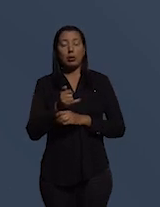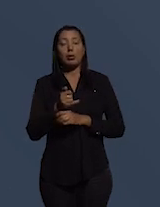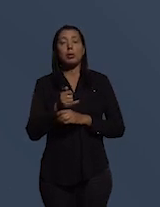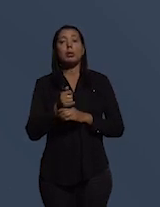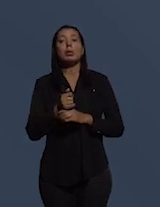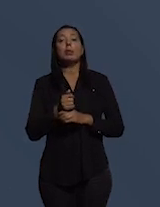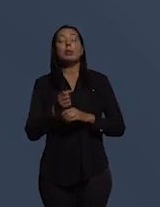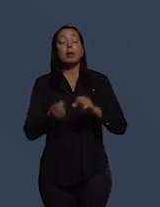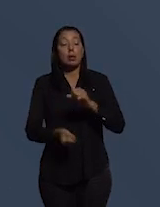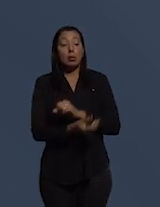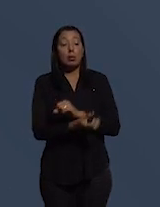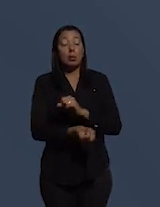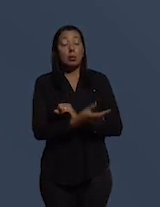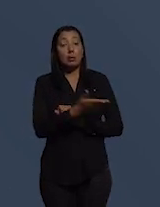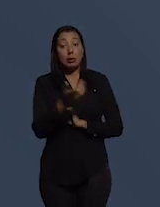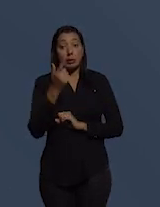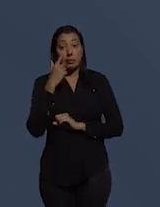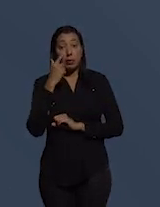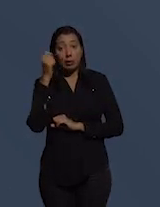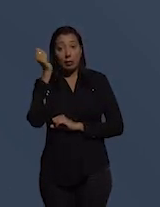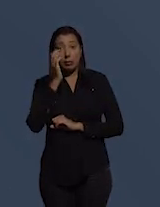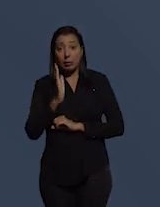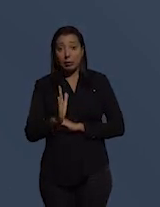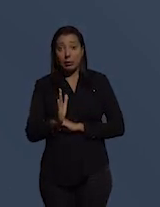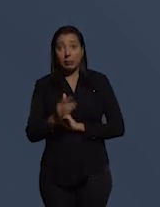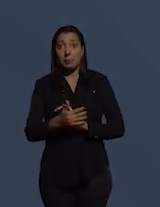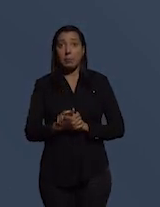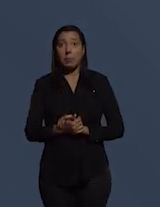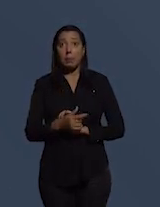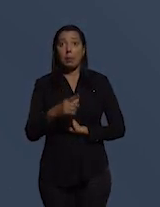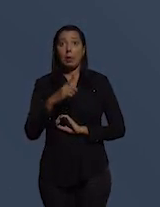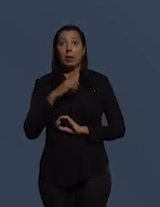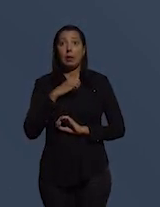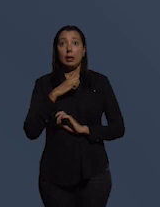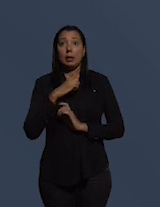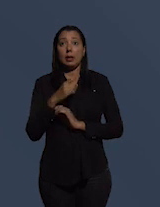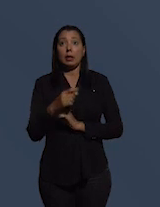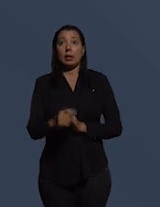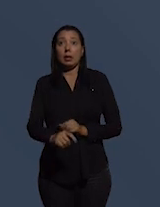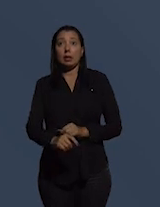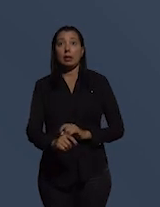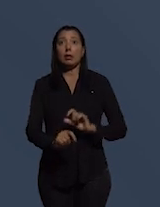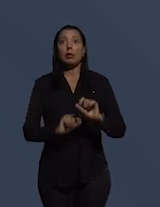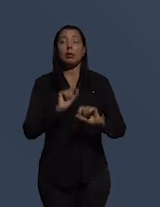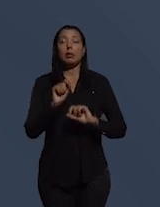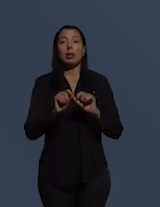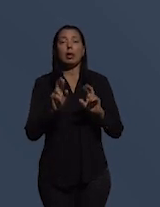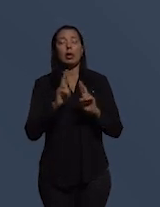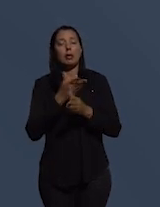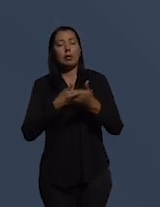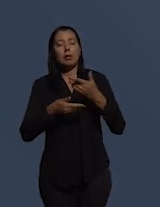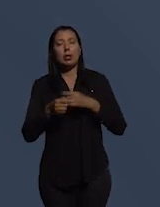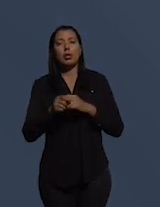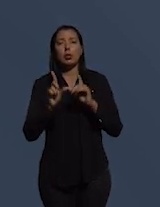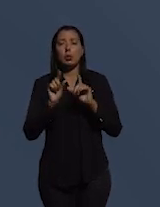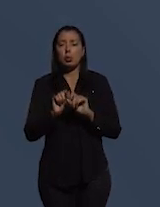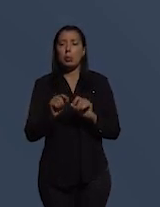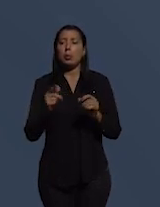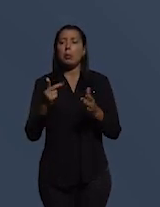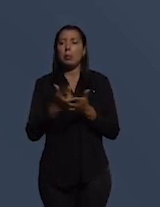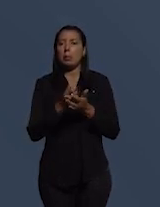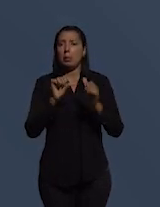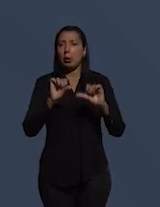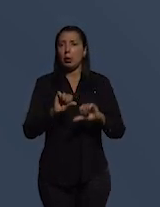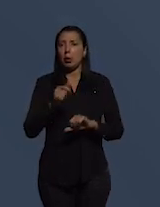e se você olhar o caso do Brasil ele tem um ranking relativamente medíocre ele está em torno de